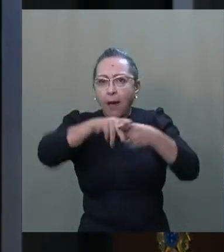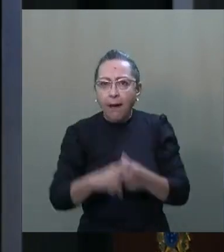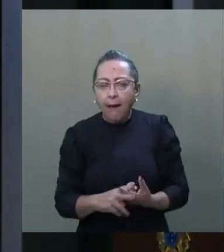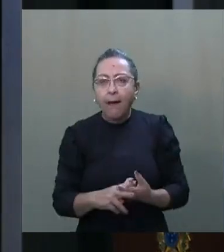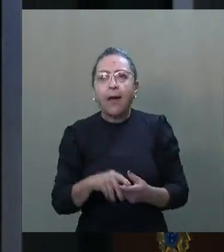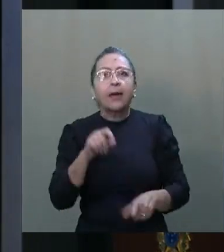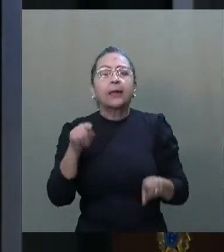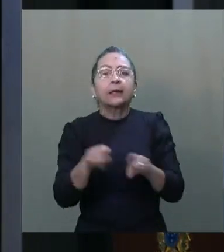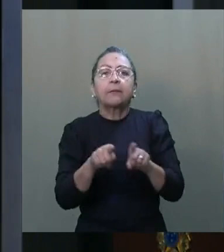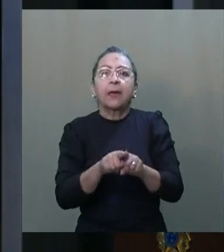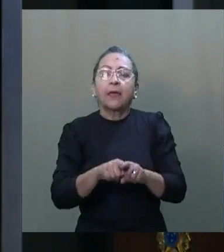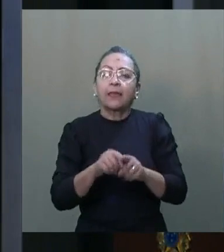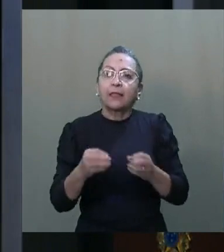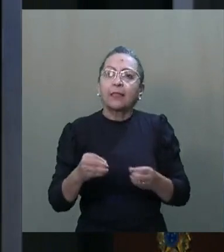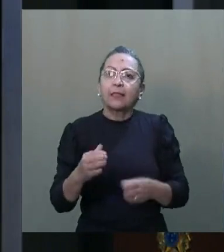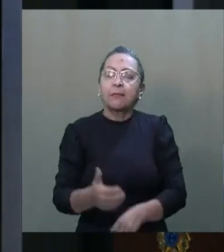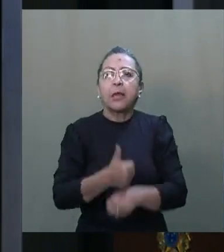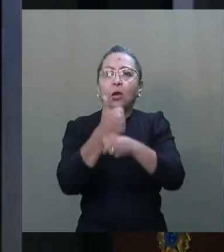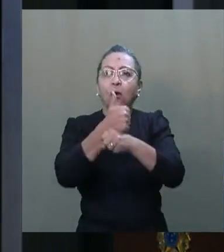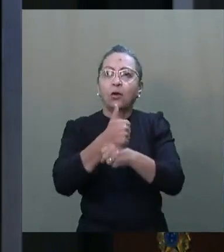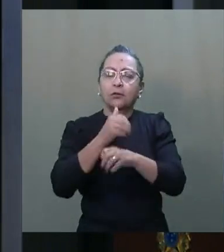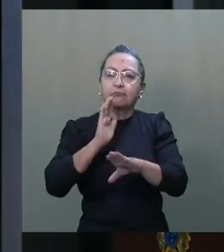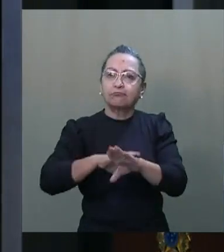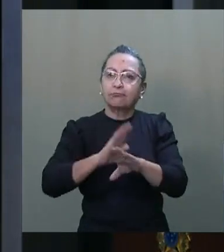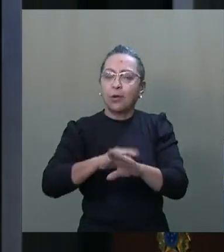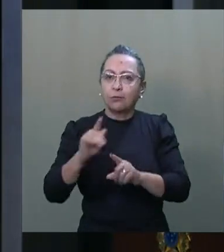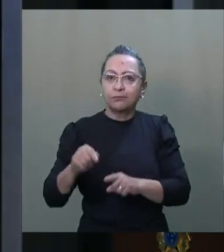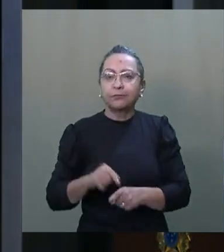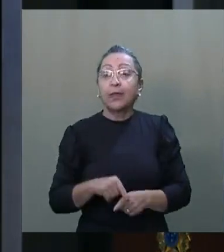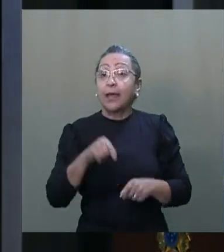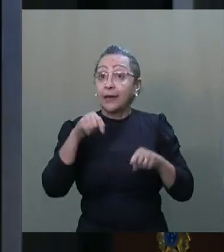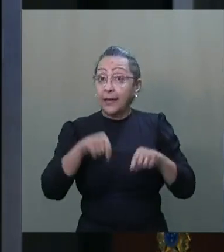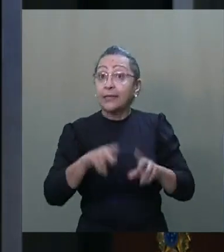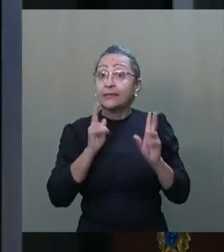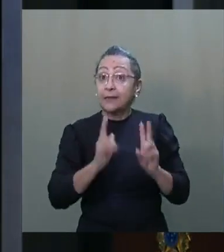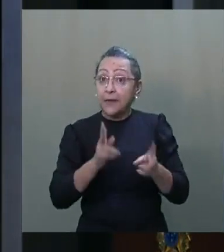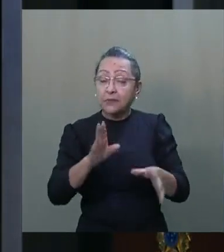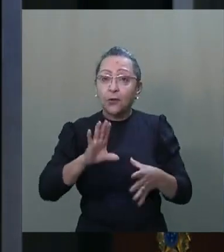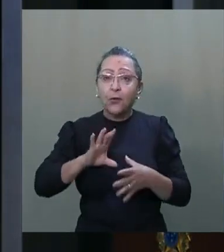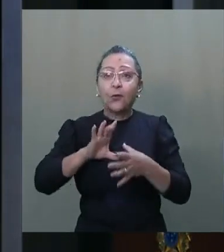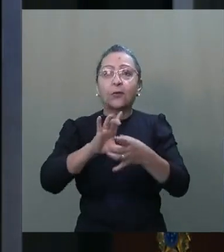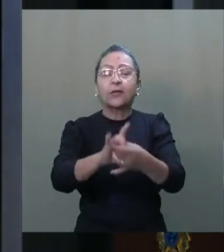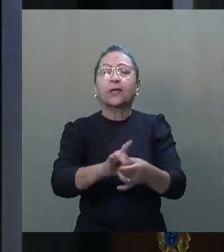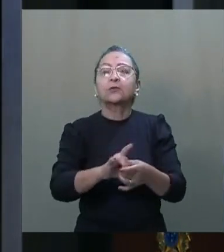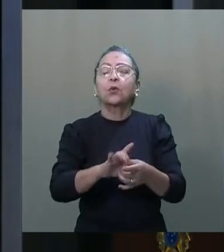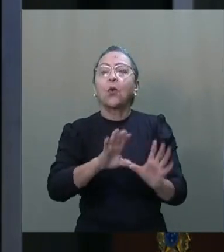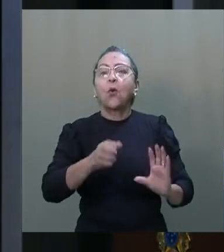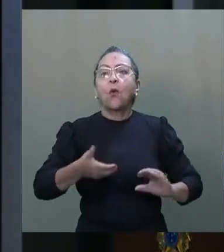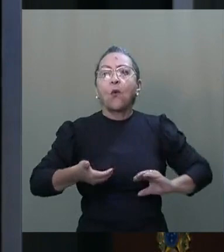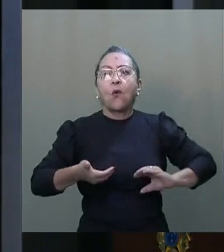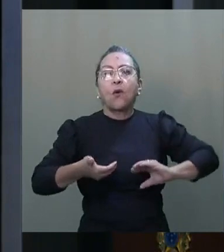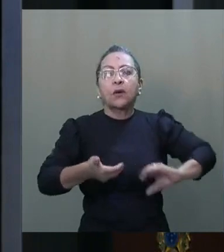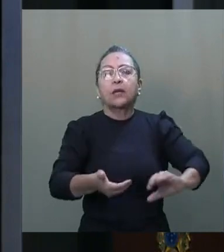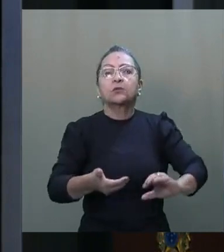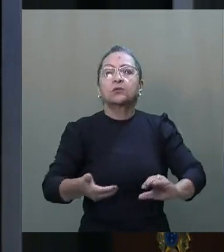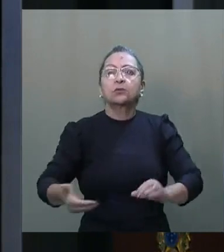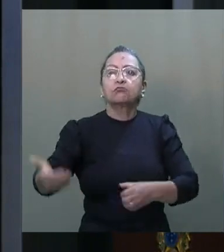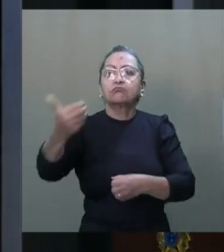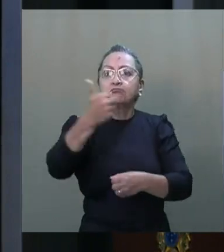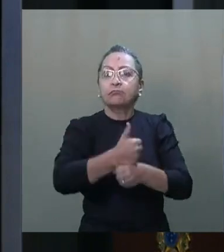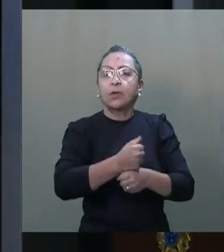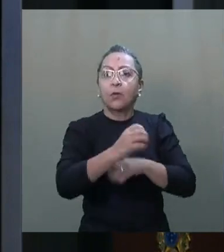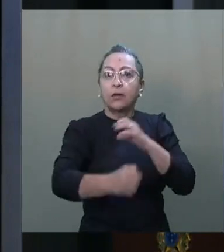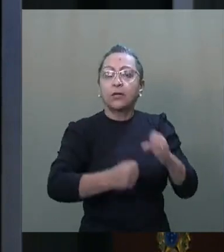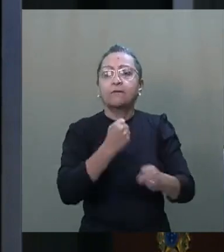-las e dá-lhe o melhor caminho. Nesse mesmo sentido, o Congresso, que tomará posse no ano que vem,